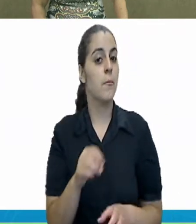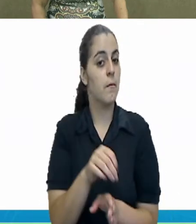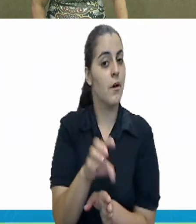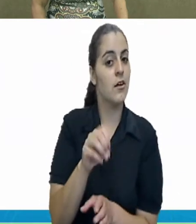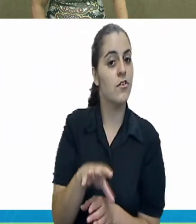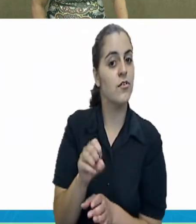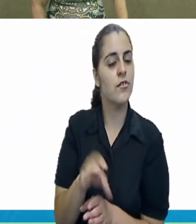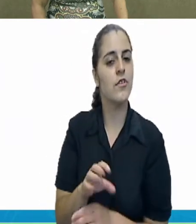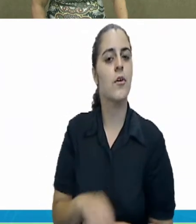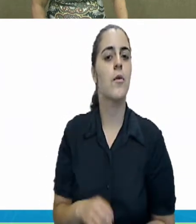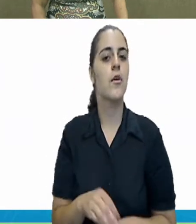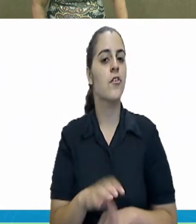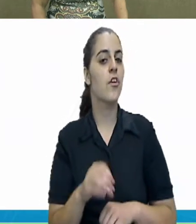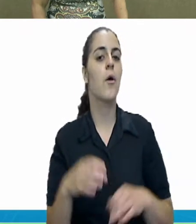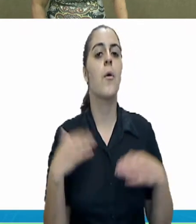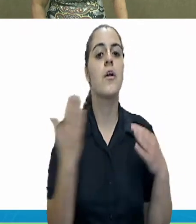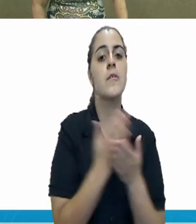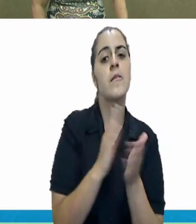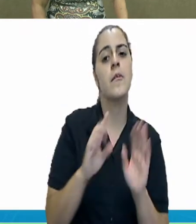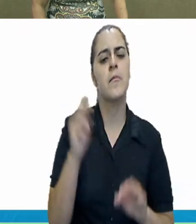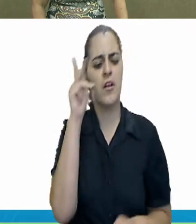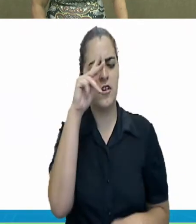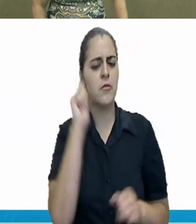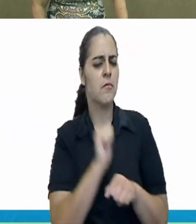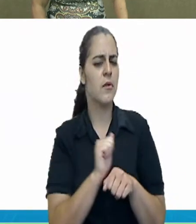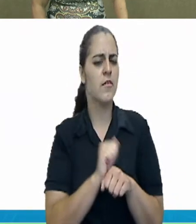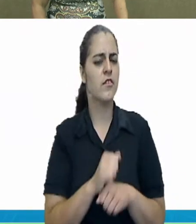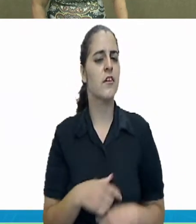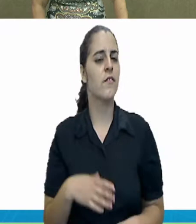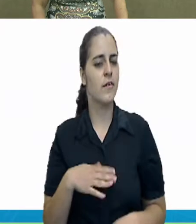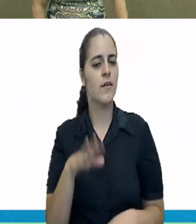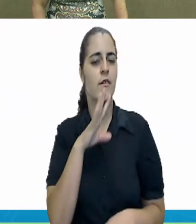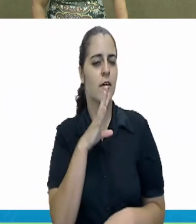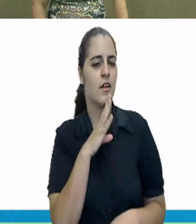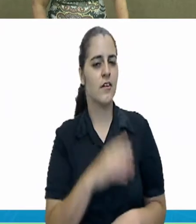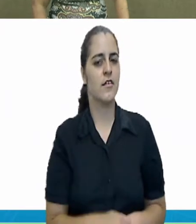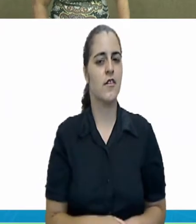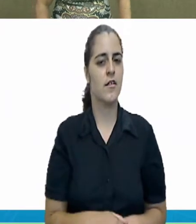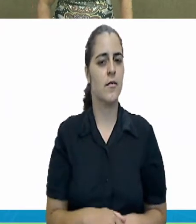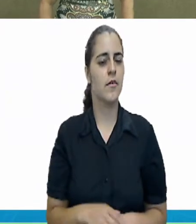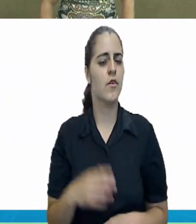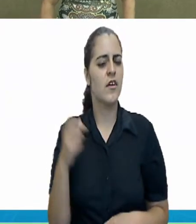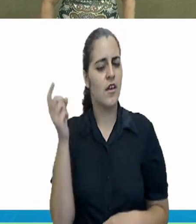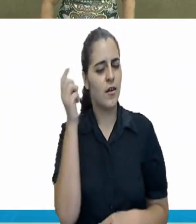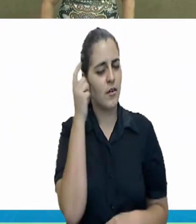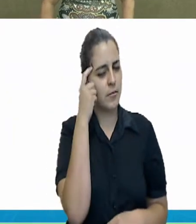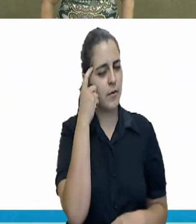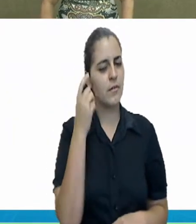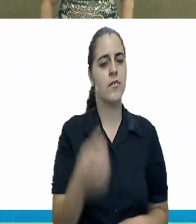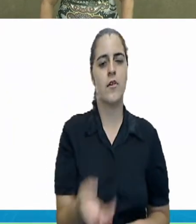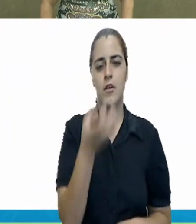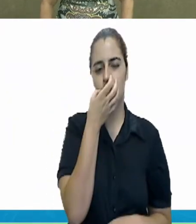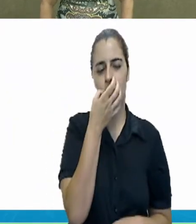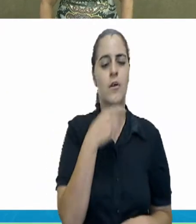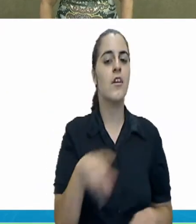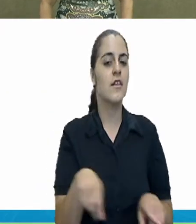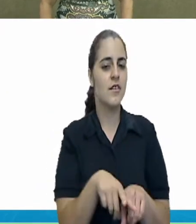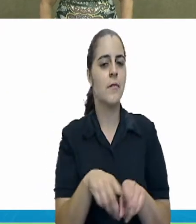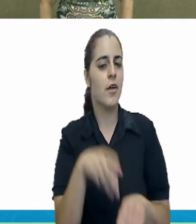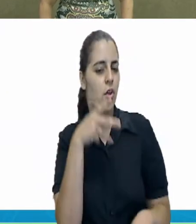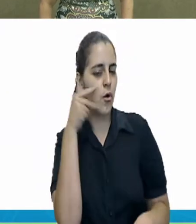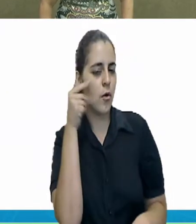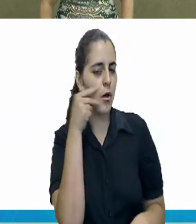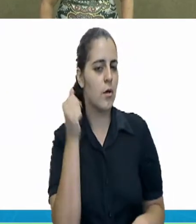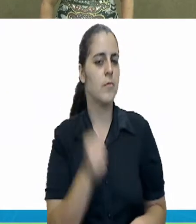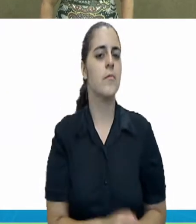quando acabar a história, espere mais um pouco. Você vai conhecer o que se passa na cabeça de um cachorro e